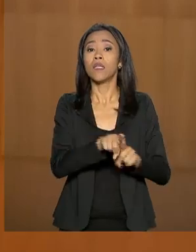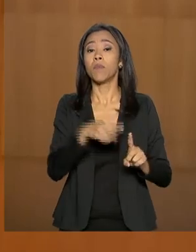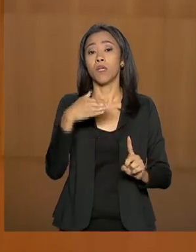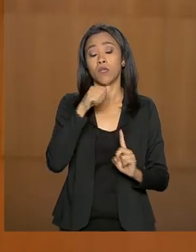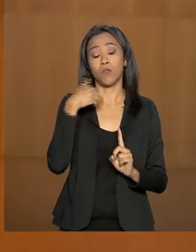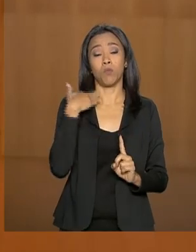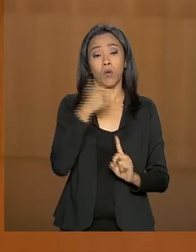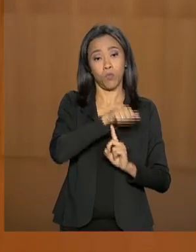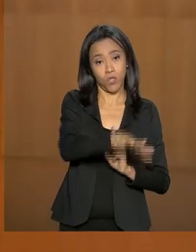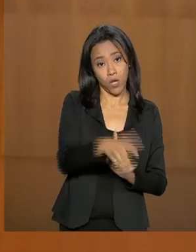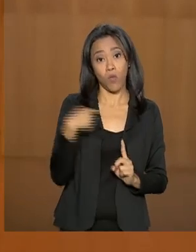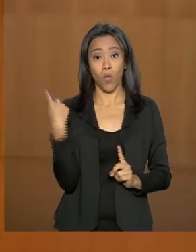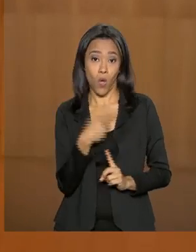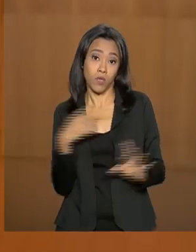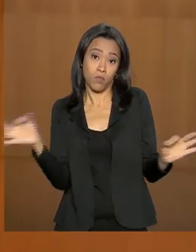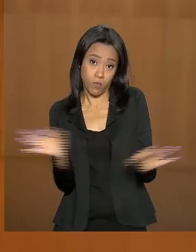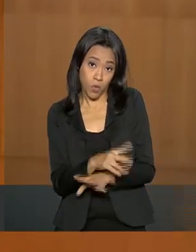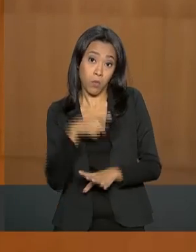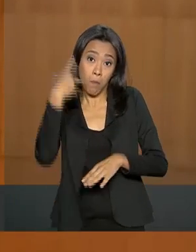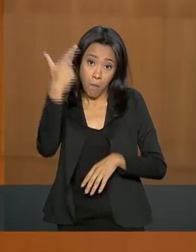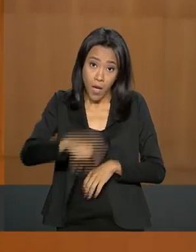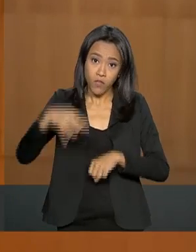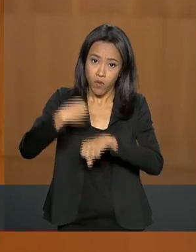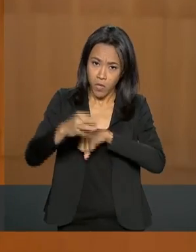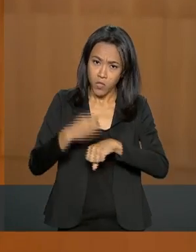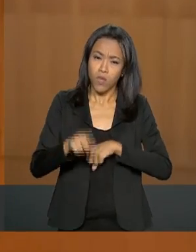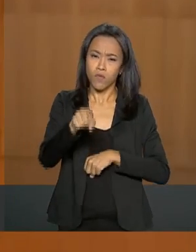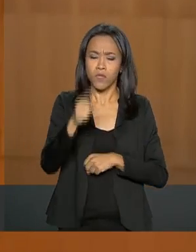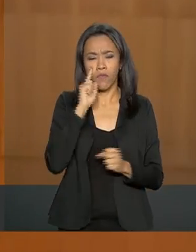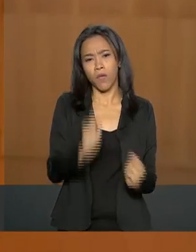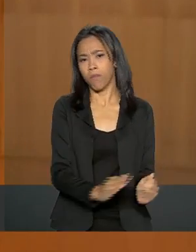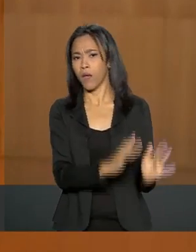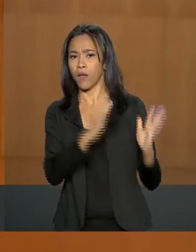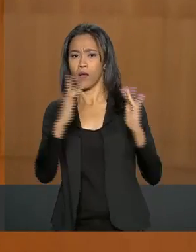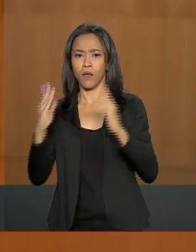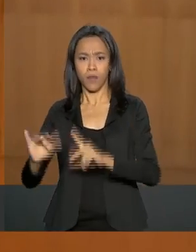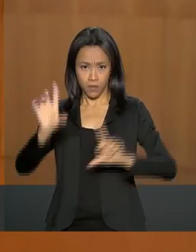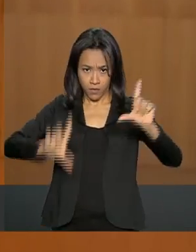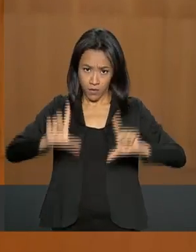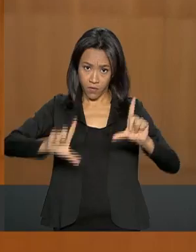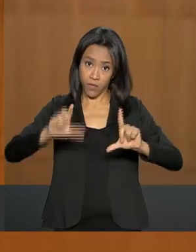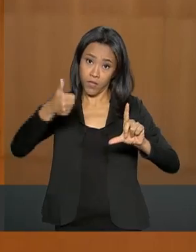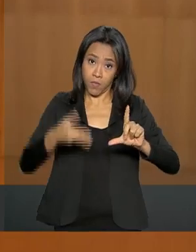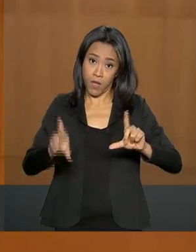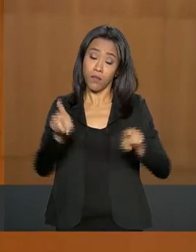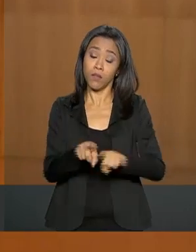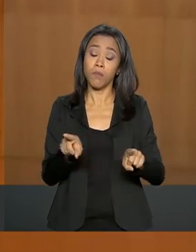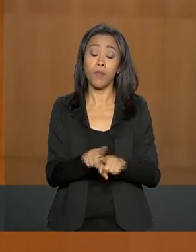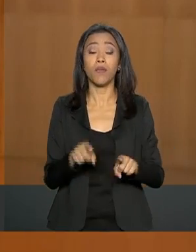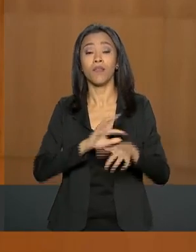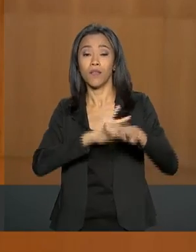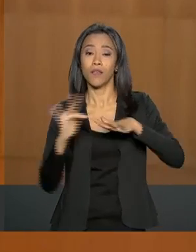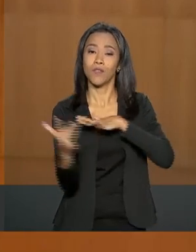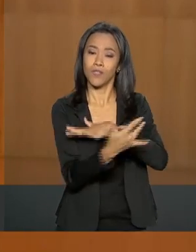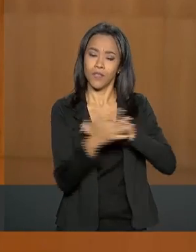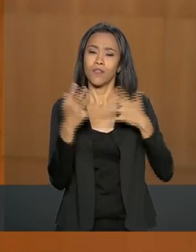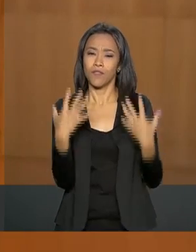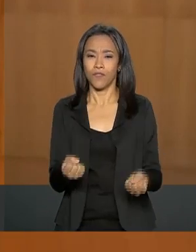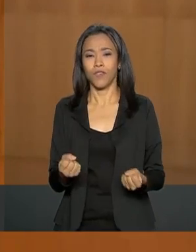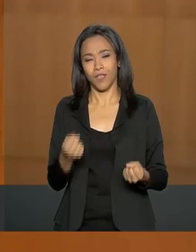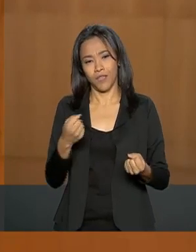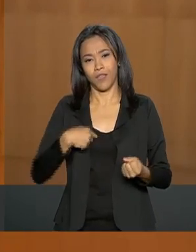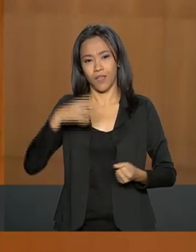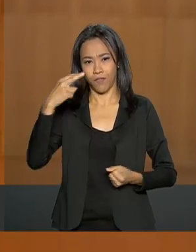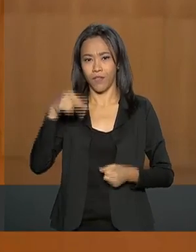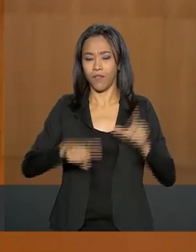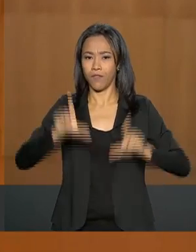ficamos por aqui, mais informações você acompanha durante a nossa programação e também nas nossas redes sociais. Fique com a gente